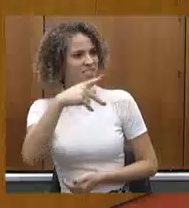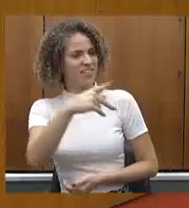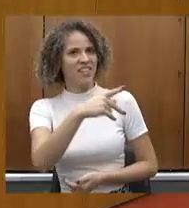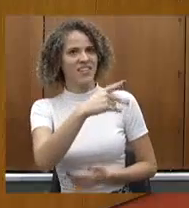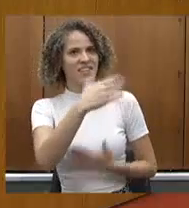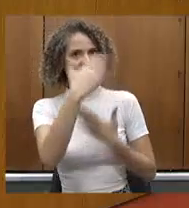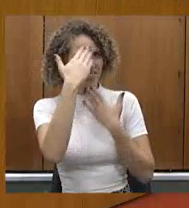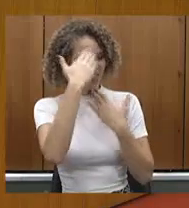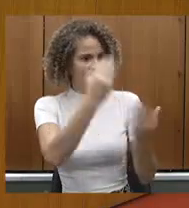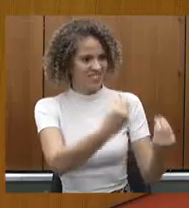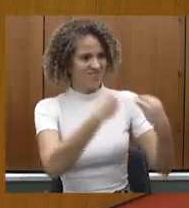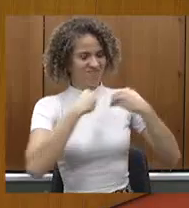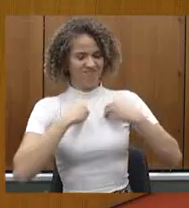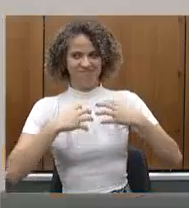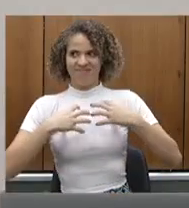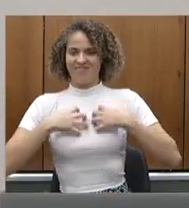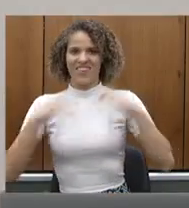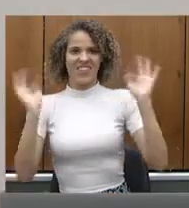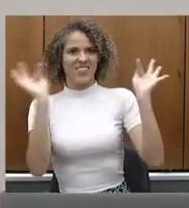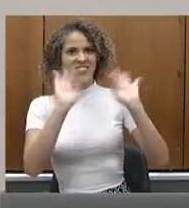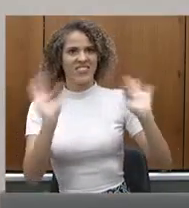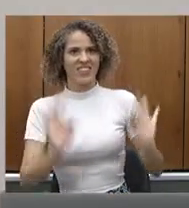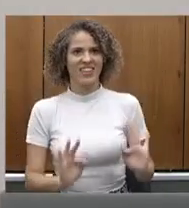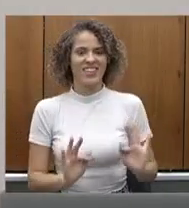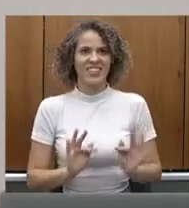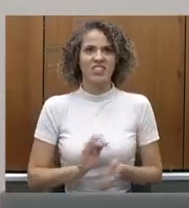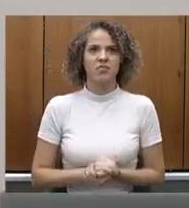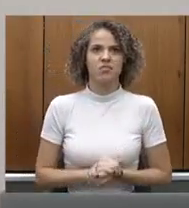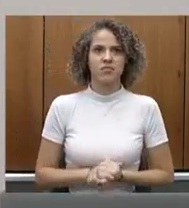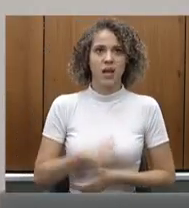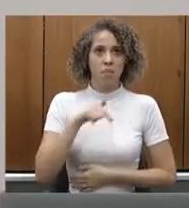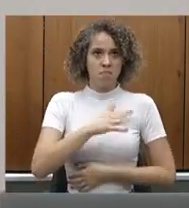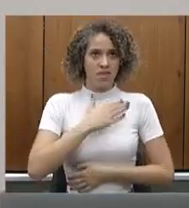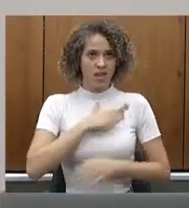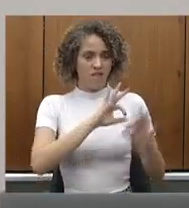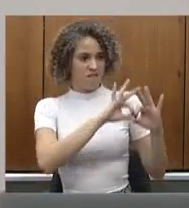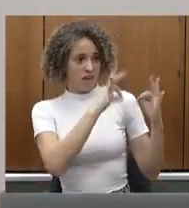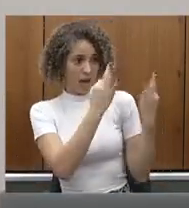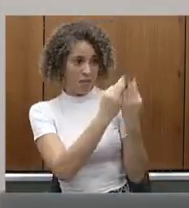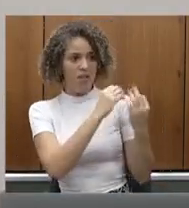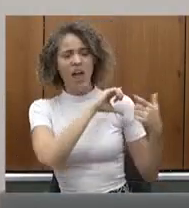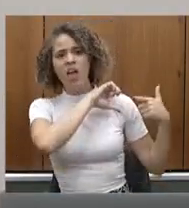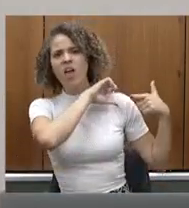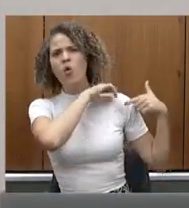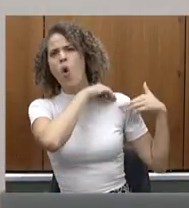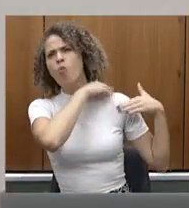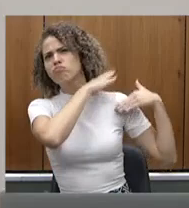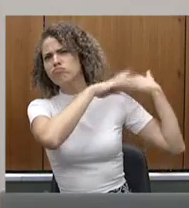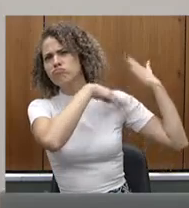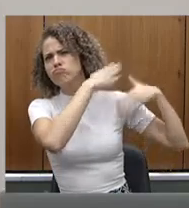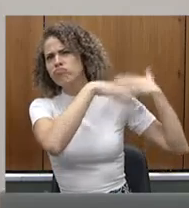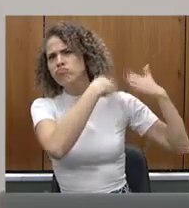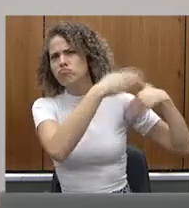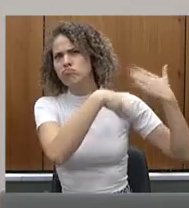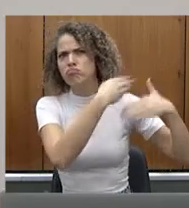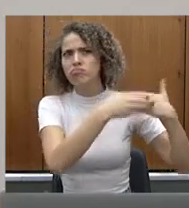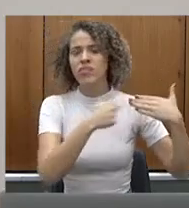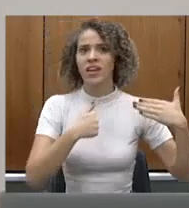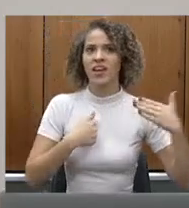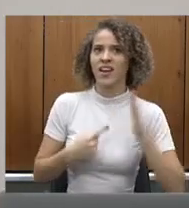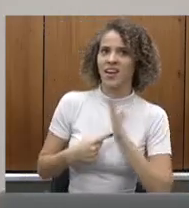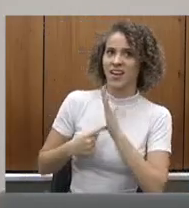me deixam feliz, porque a minha família tem uma trajetória grande aqui, e eu sou